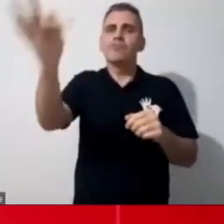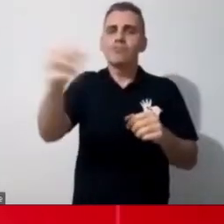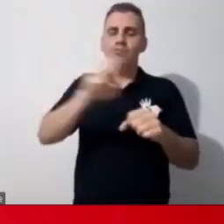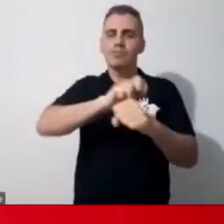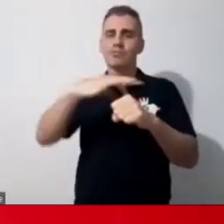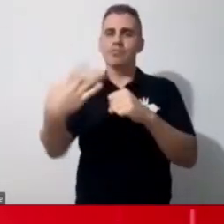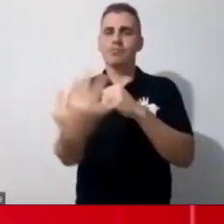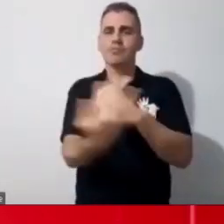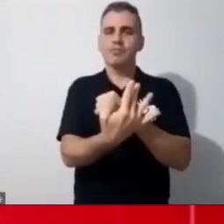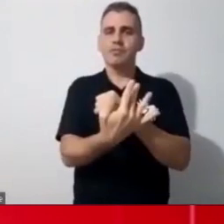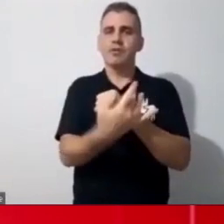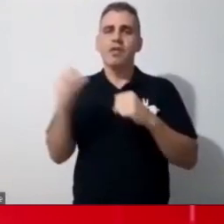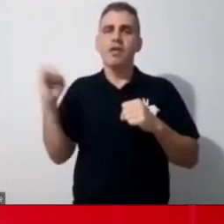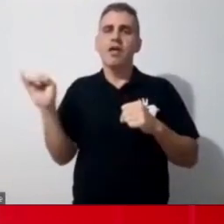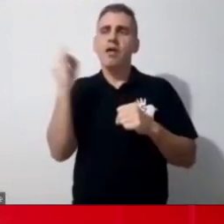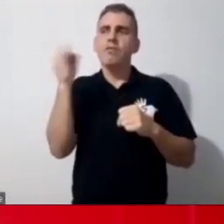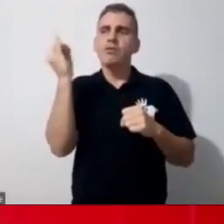acolhimento desses alunos?